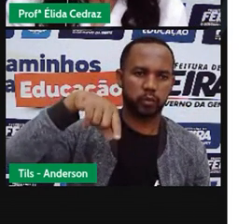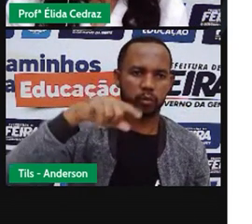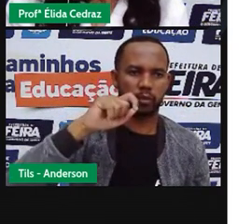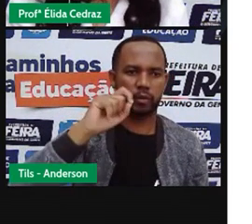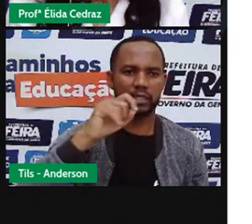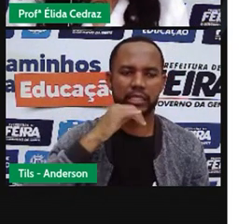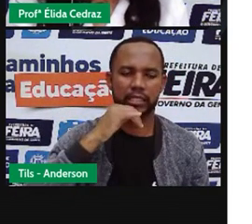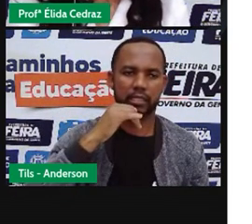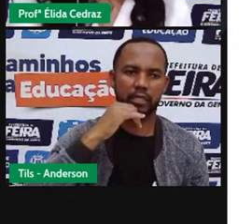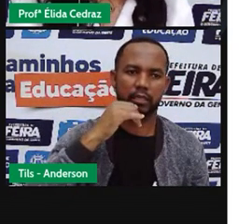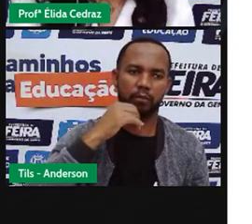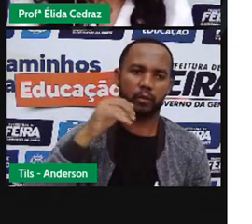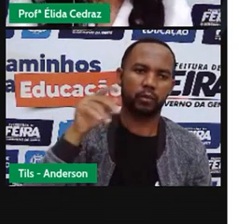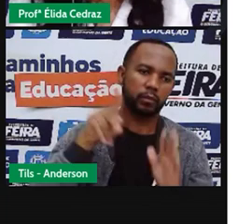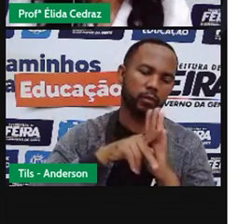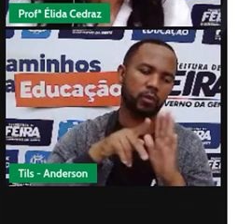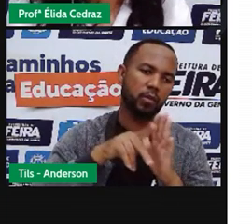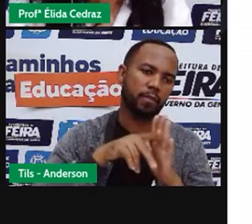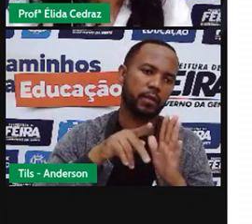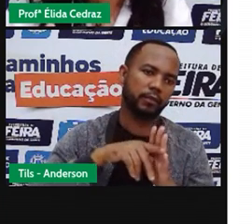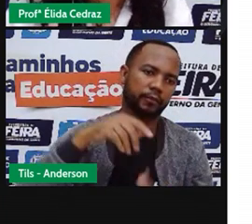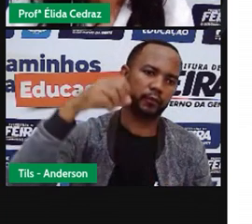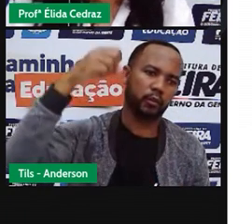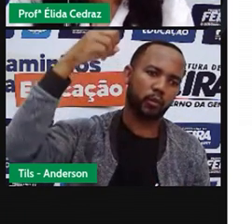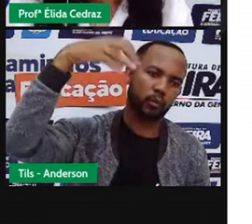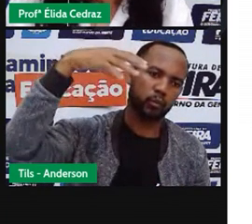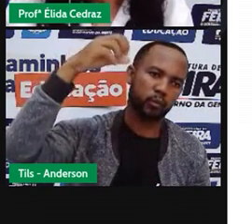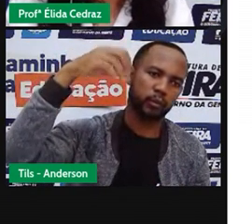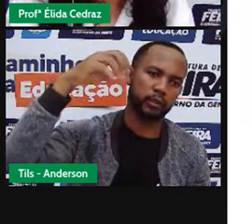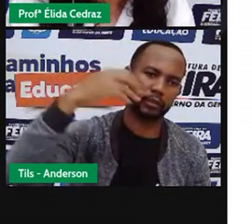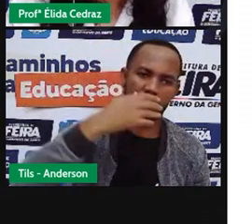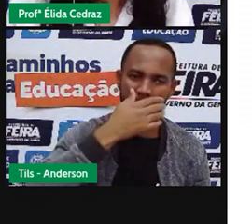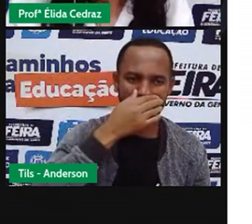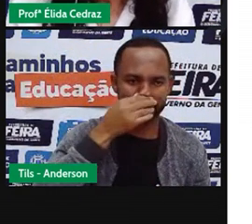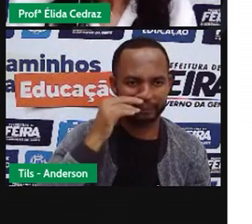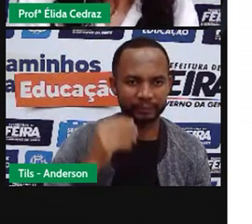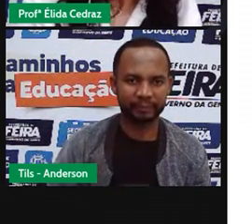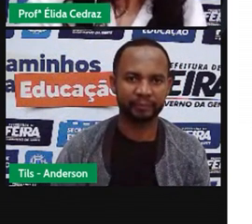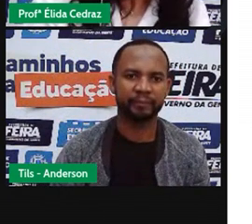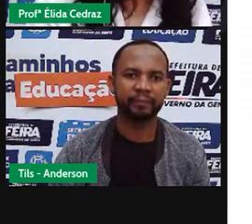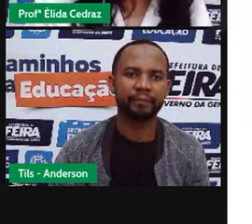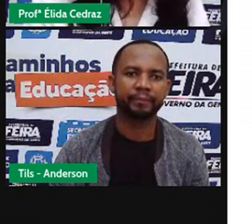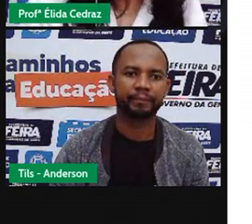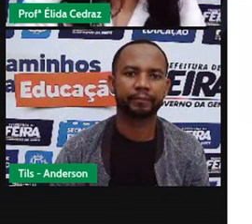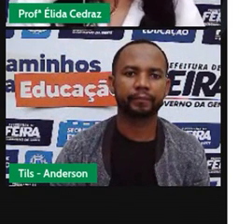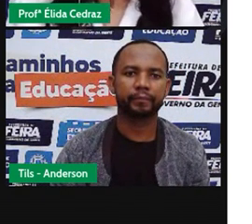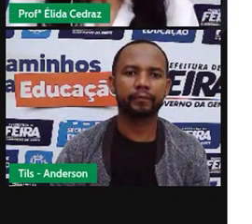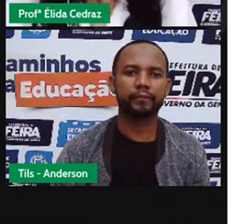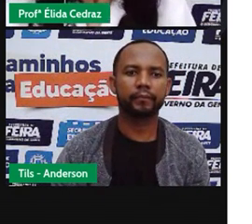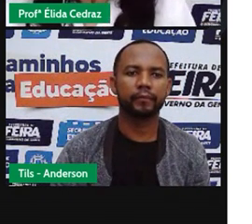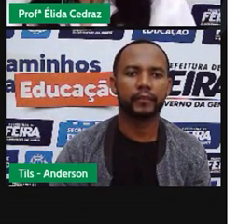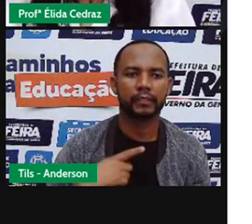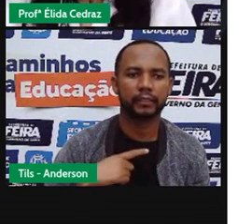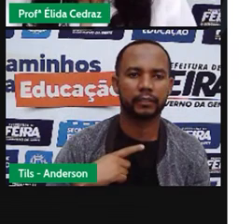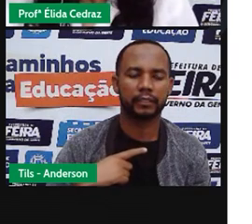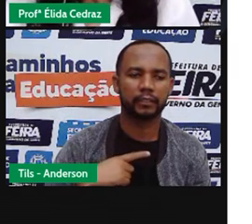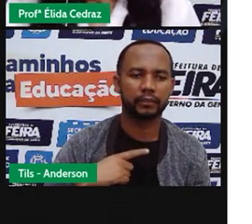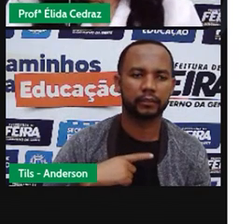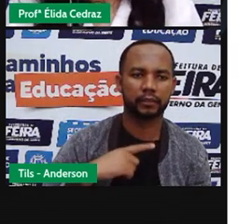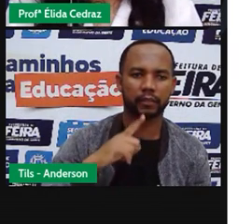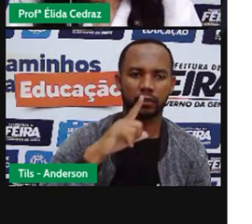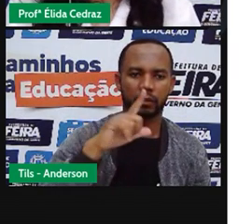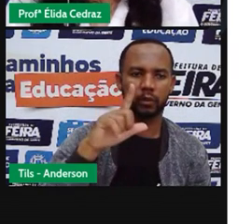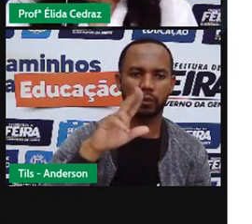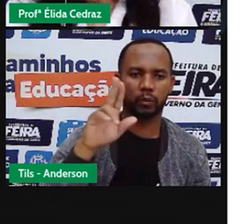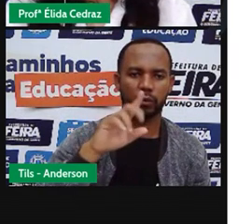diretamente aquela ponte de luz. E nós também temos as luzes